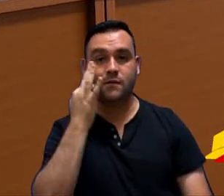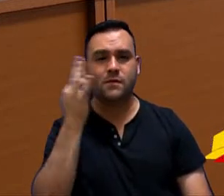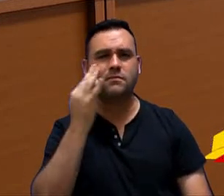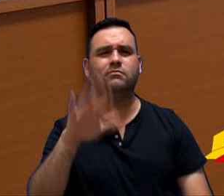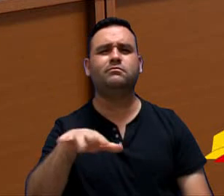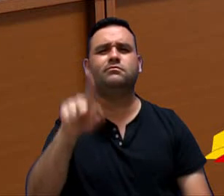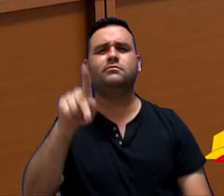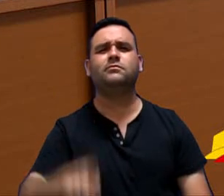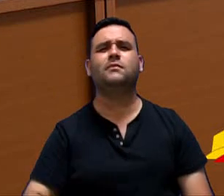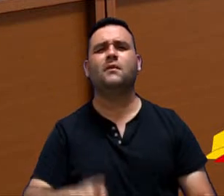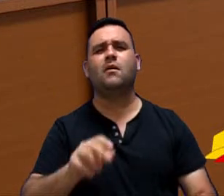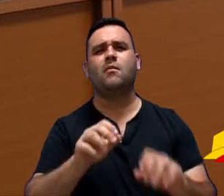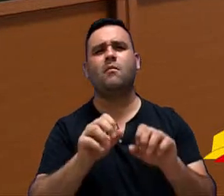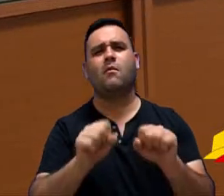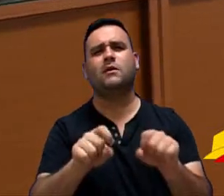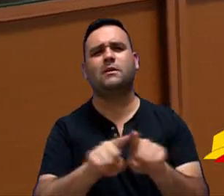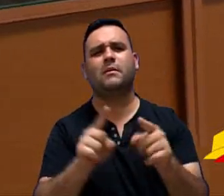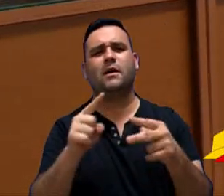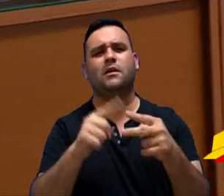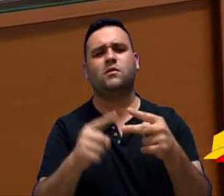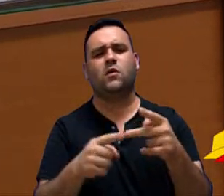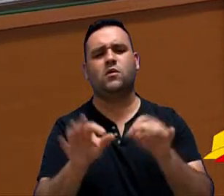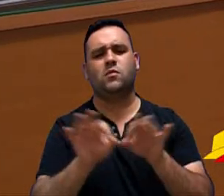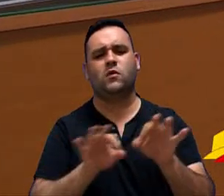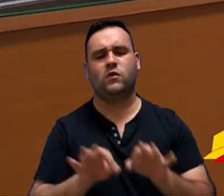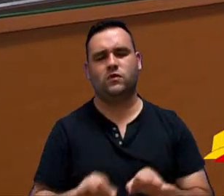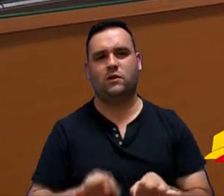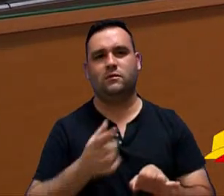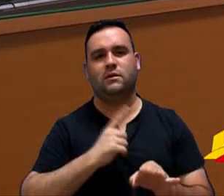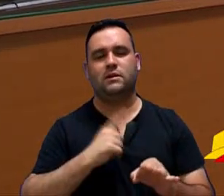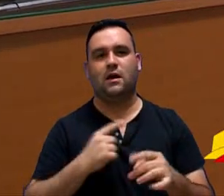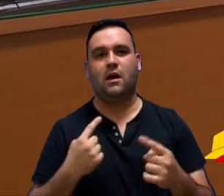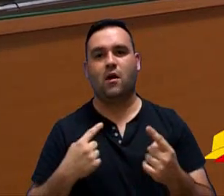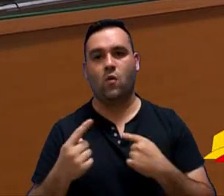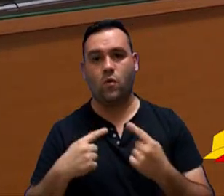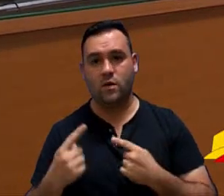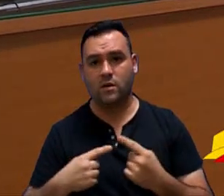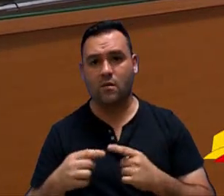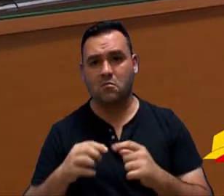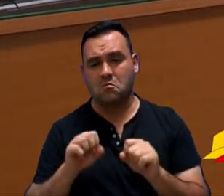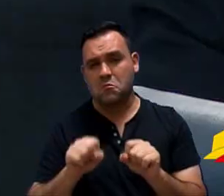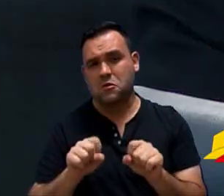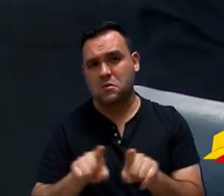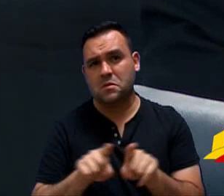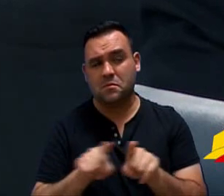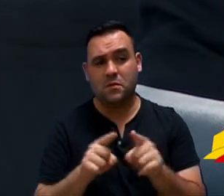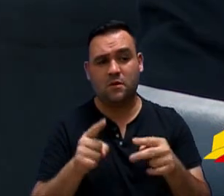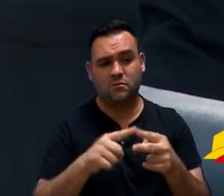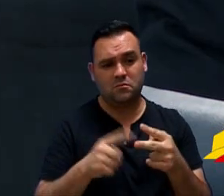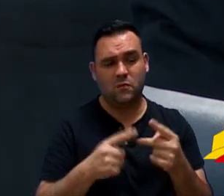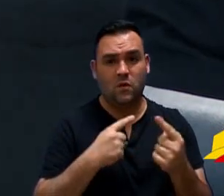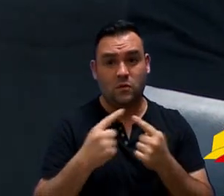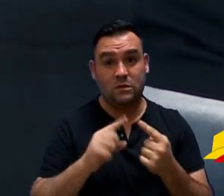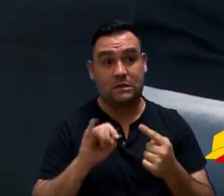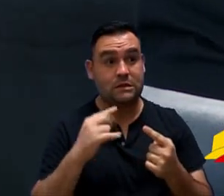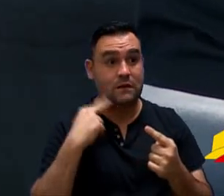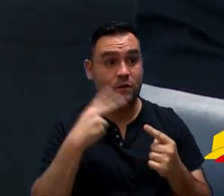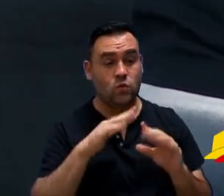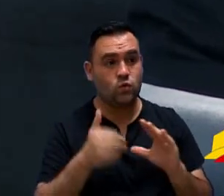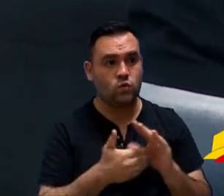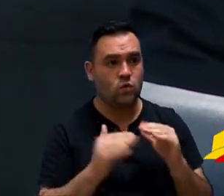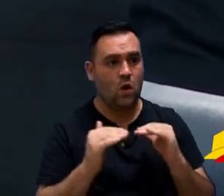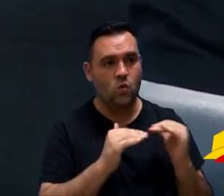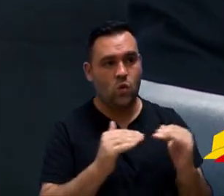Não, presidente, a gente poderia, acho que tem mais dois projetos ainda, discutir, a gente poderia passar para os próximos se os vereadores